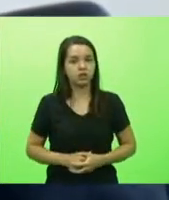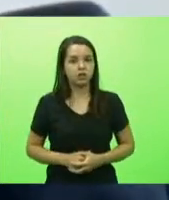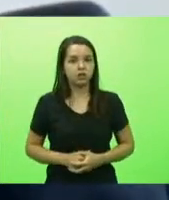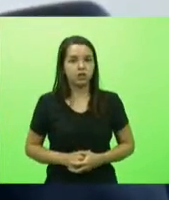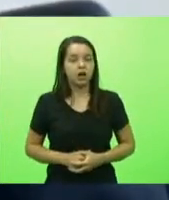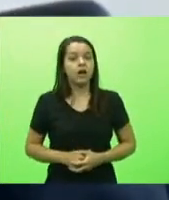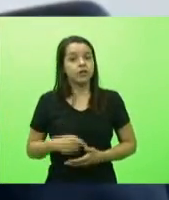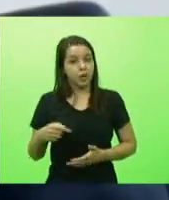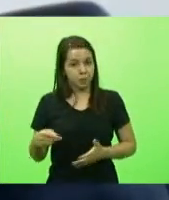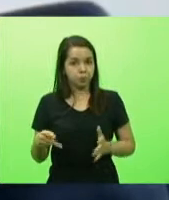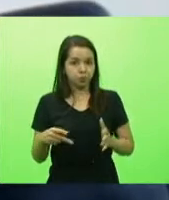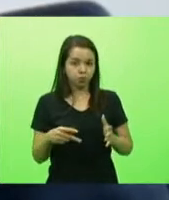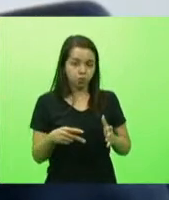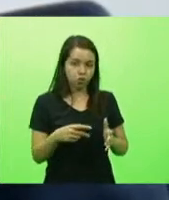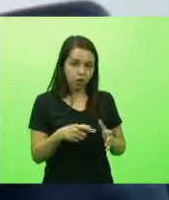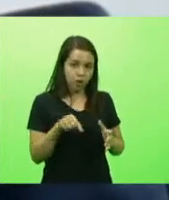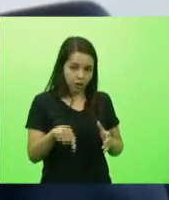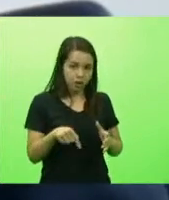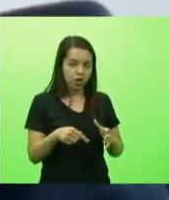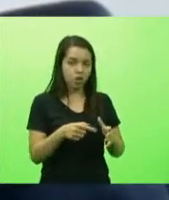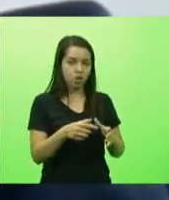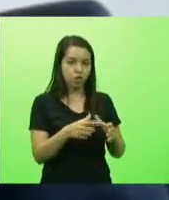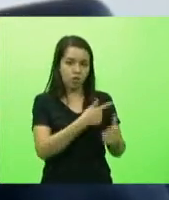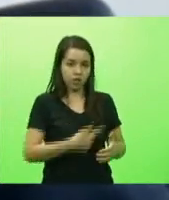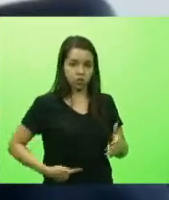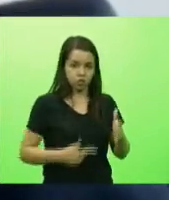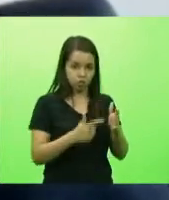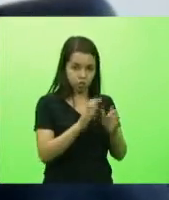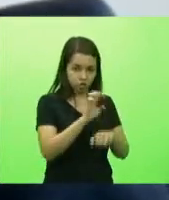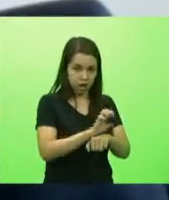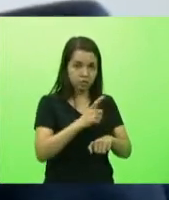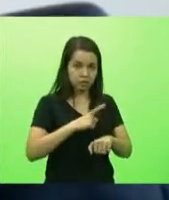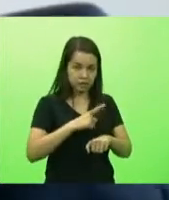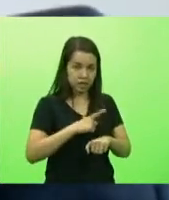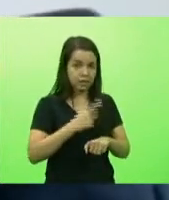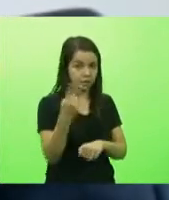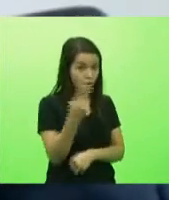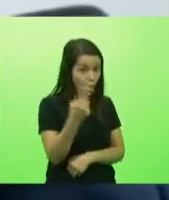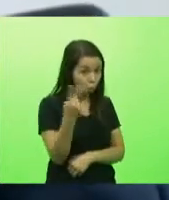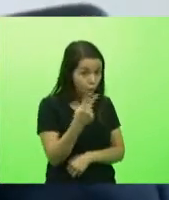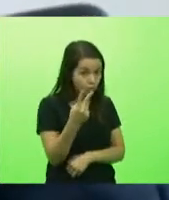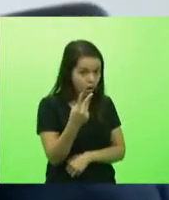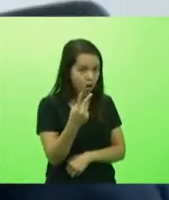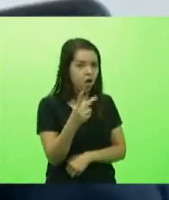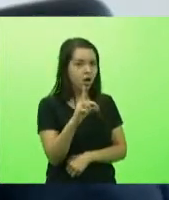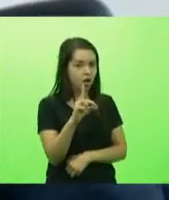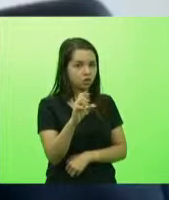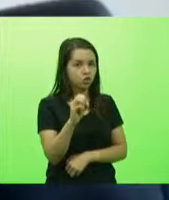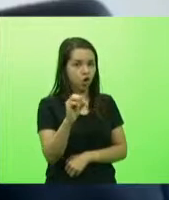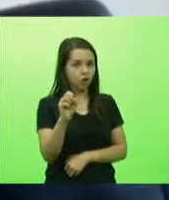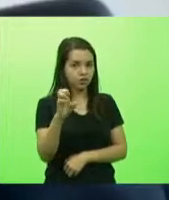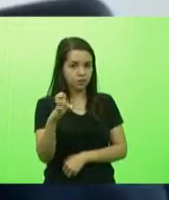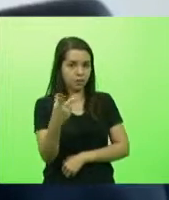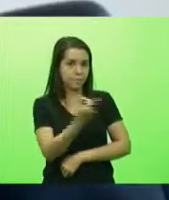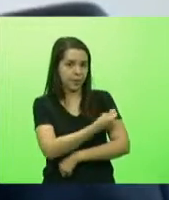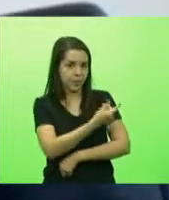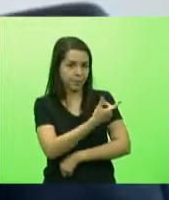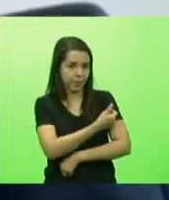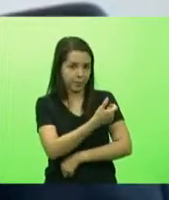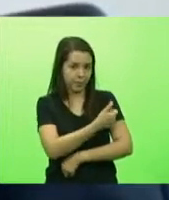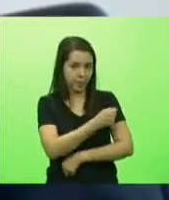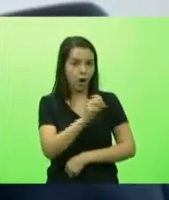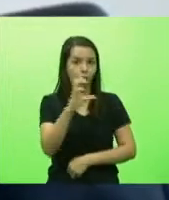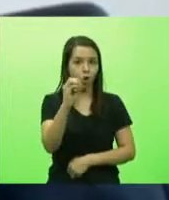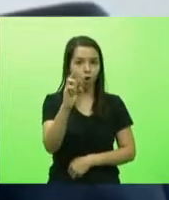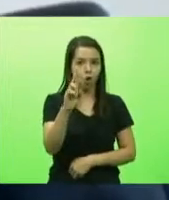doses da Coronavac porque a gente distribui a primeira dose aos municípios e justamente para evitar essa dificuldade do